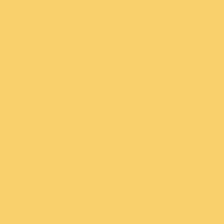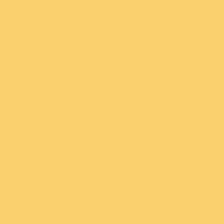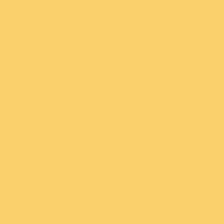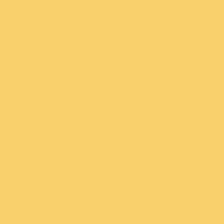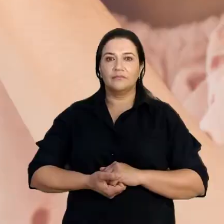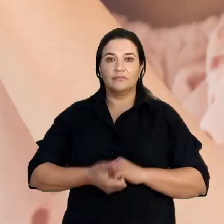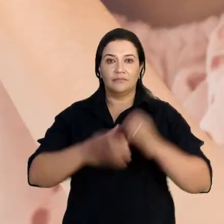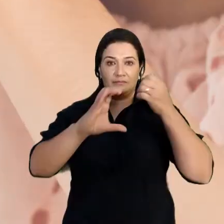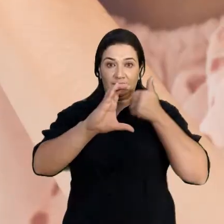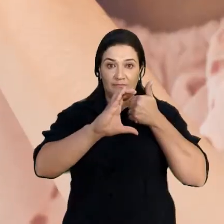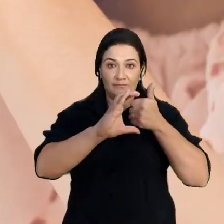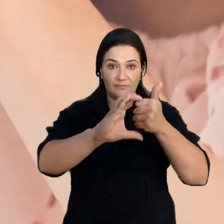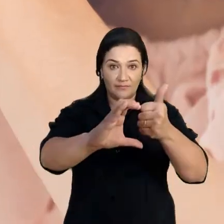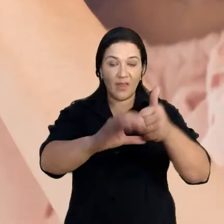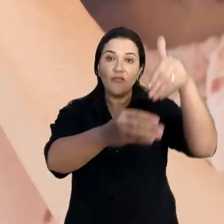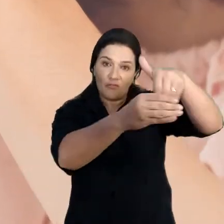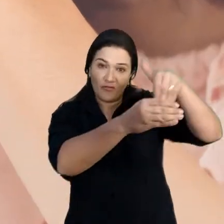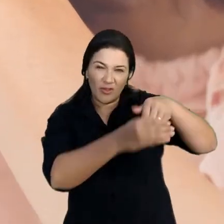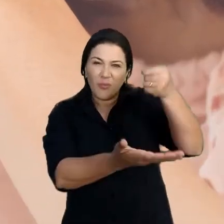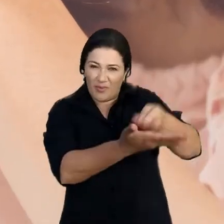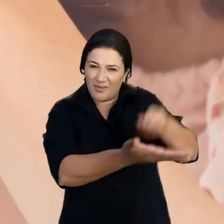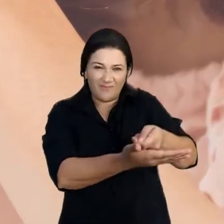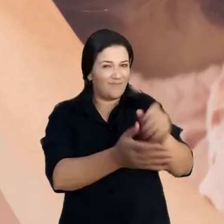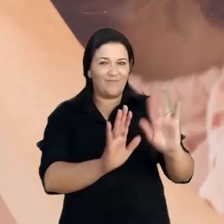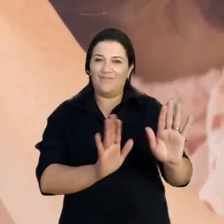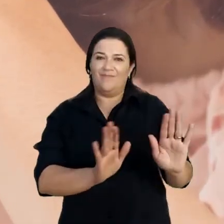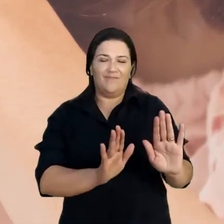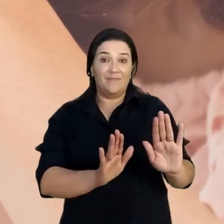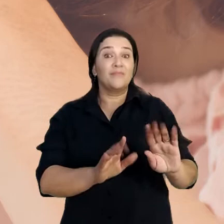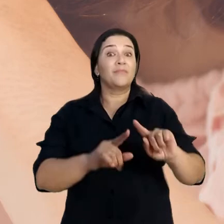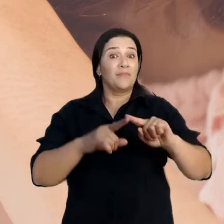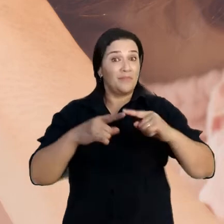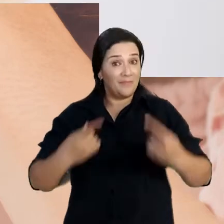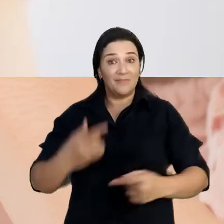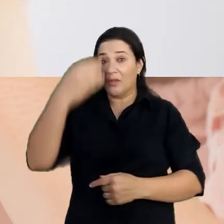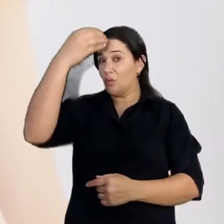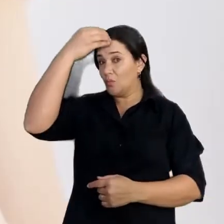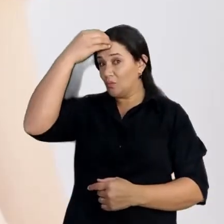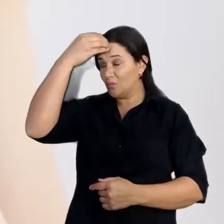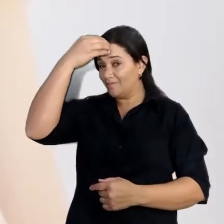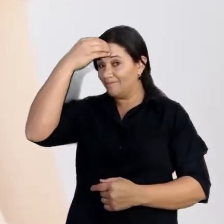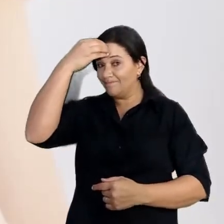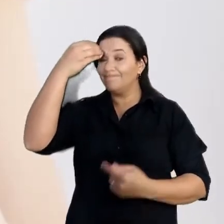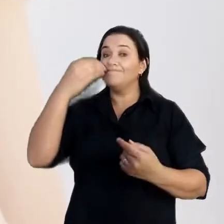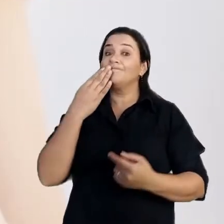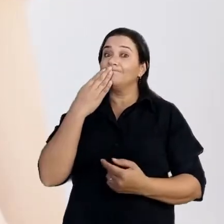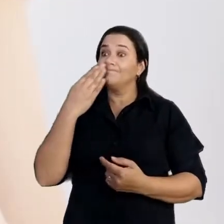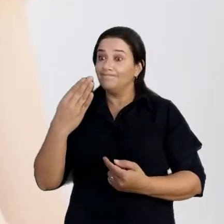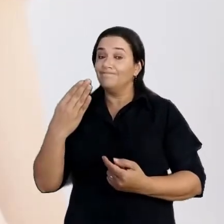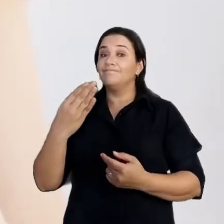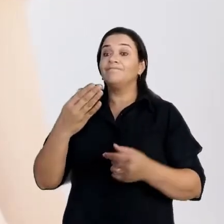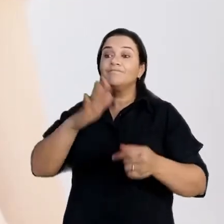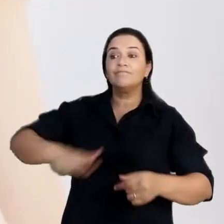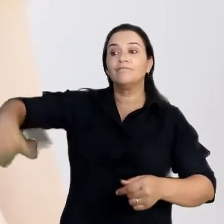Para o cristão, votar não deve ser apenas uma obrigação, mas sim um ato consciente em favor do bem comum.